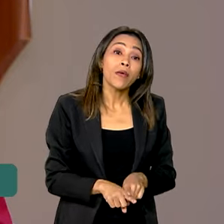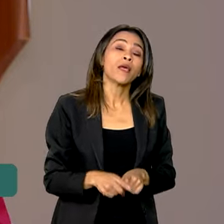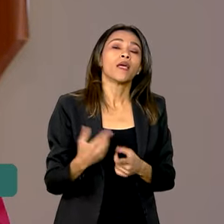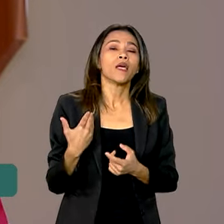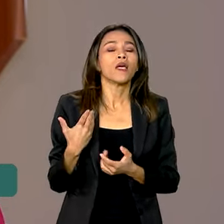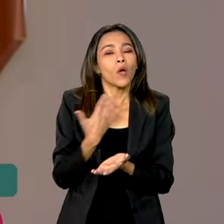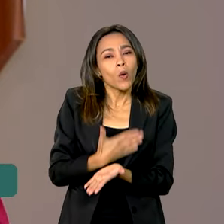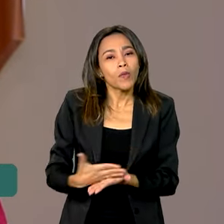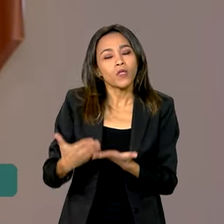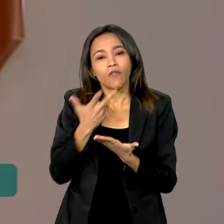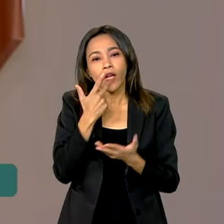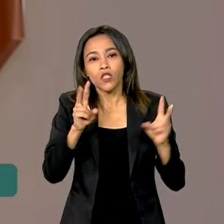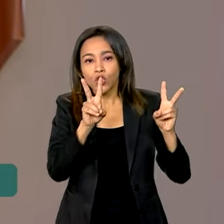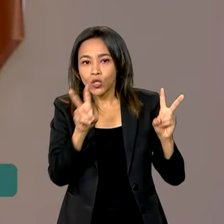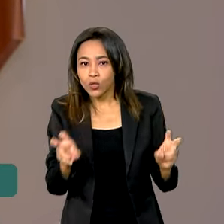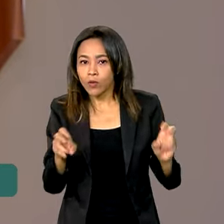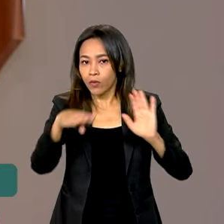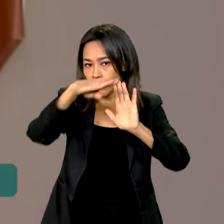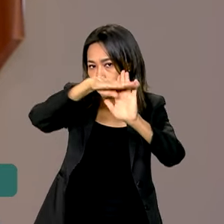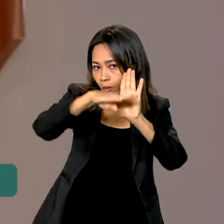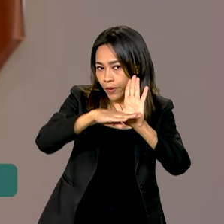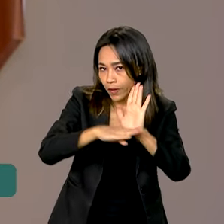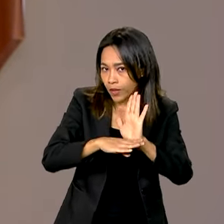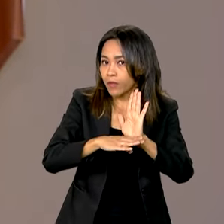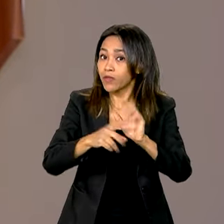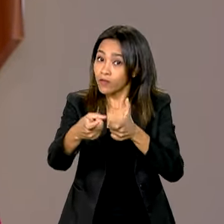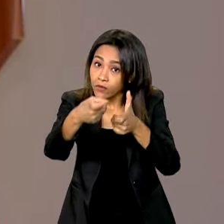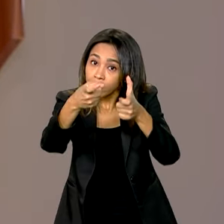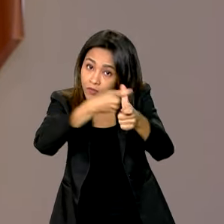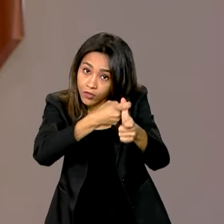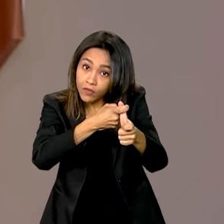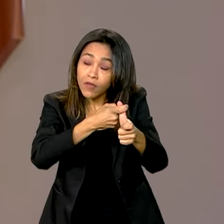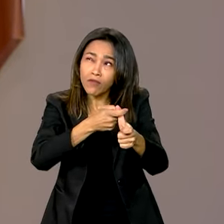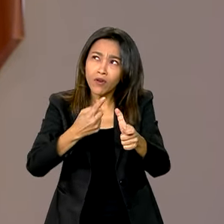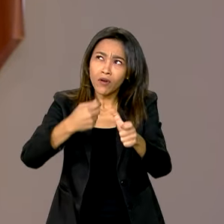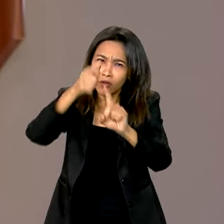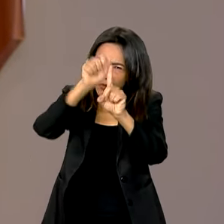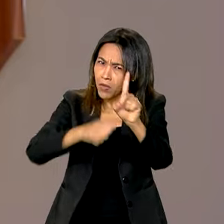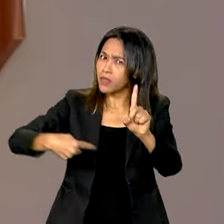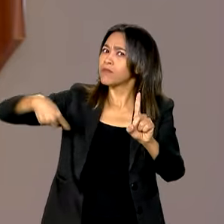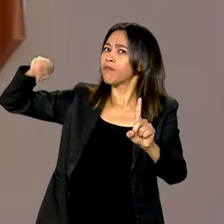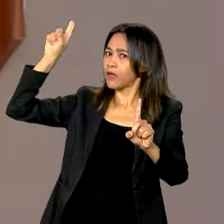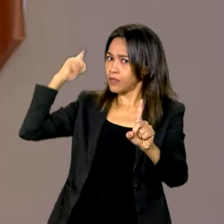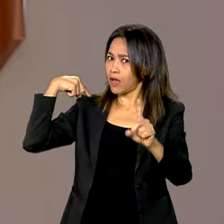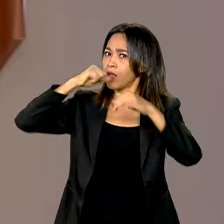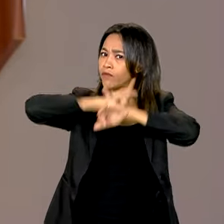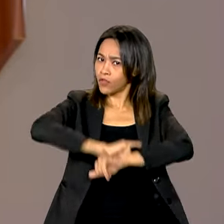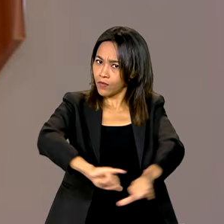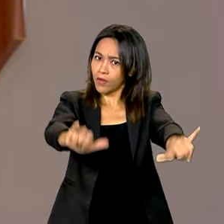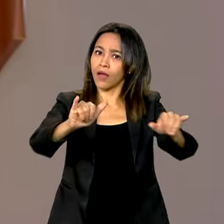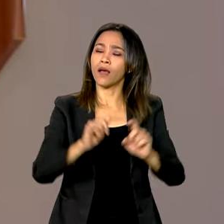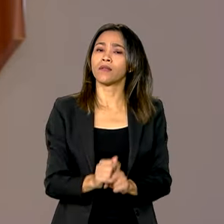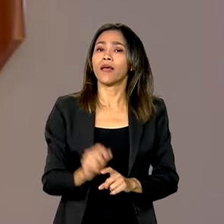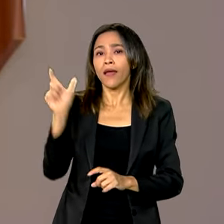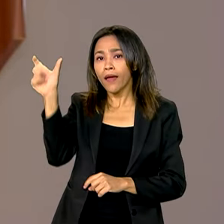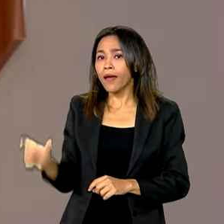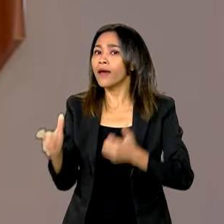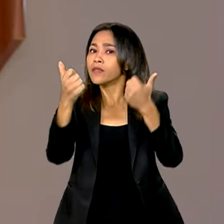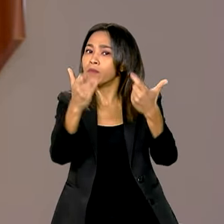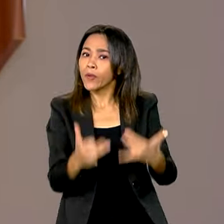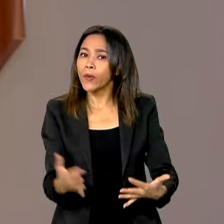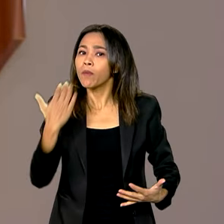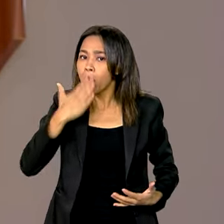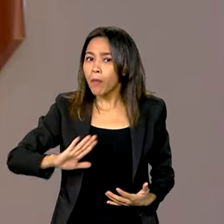falando sobre o programa Desenrola Pequenos Negócios, que foi lançado no mês passado. Segundo ele, uma das promessas de campanha do presidente